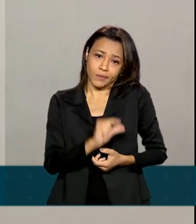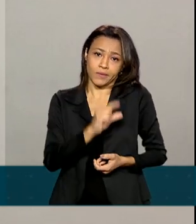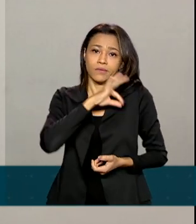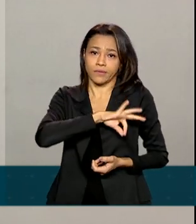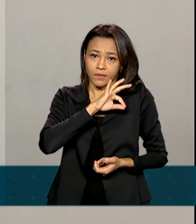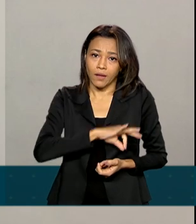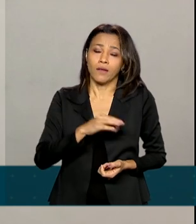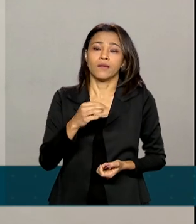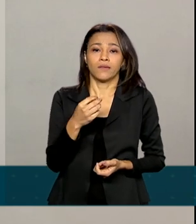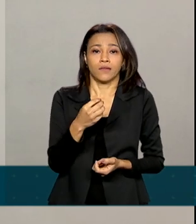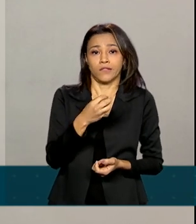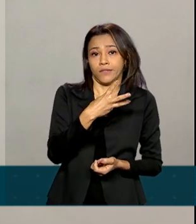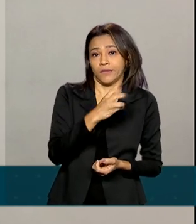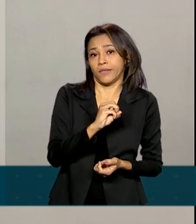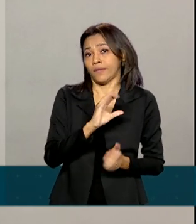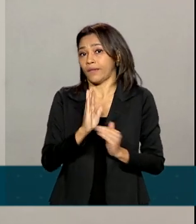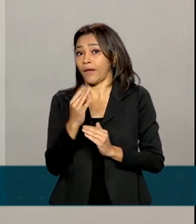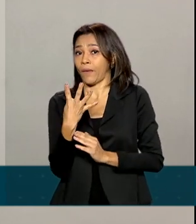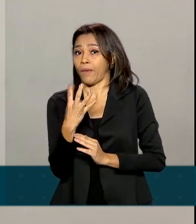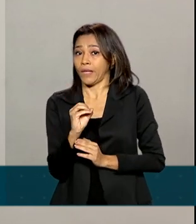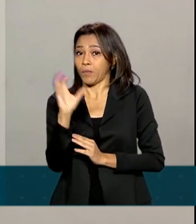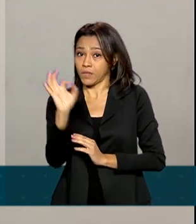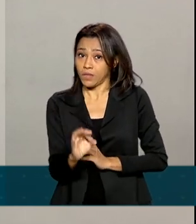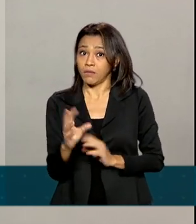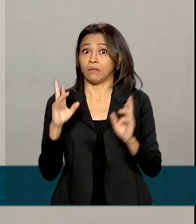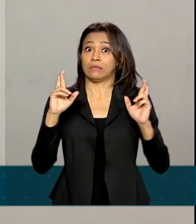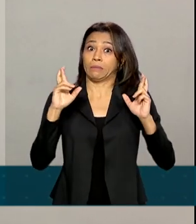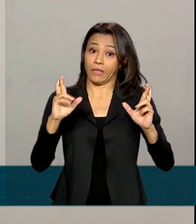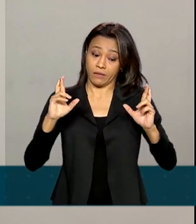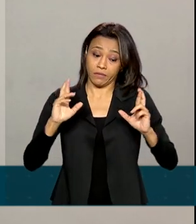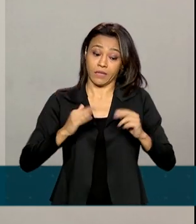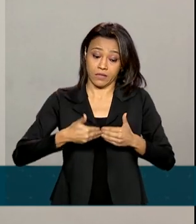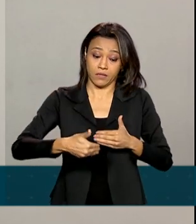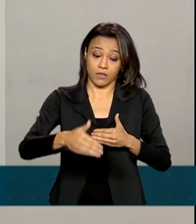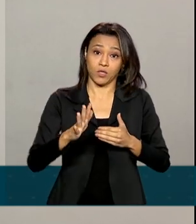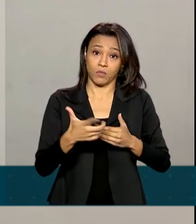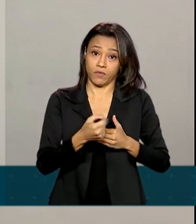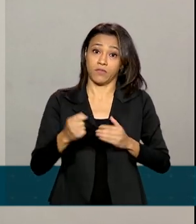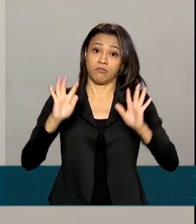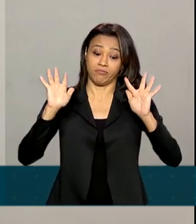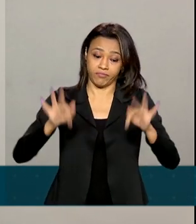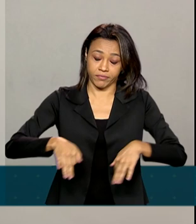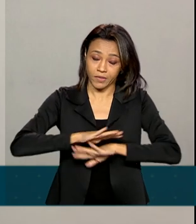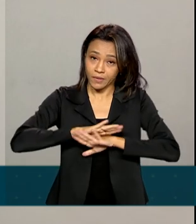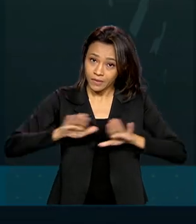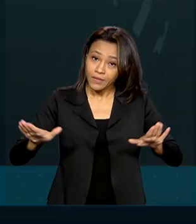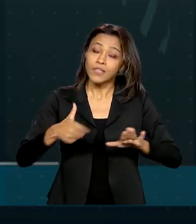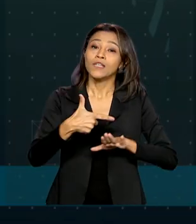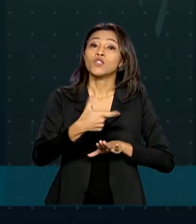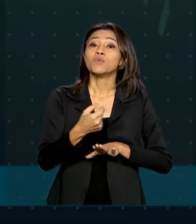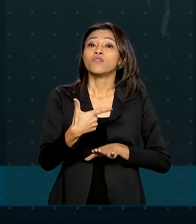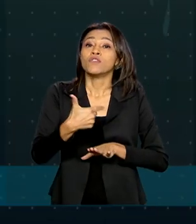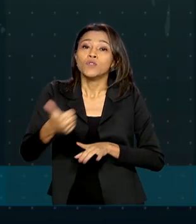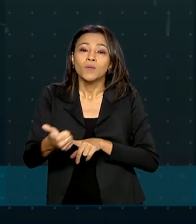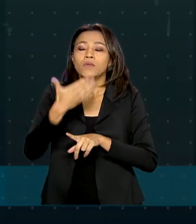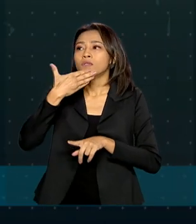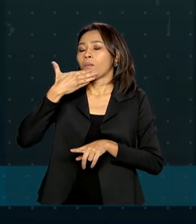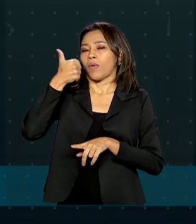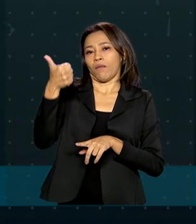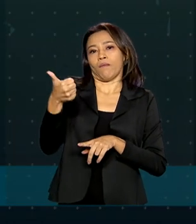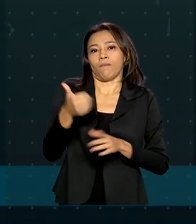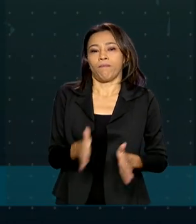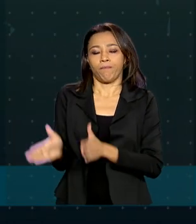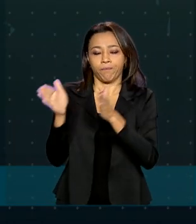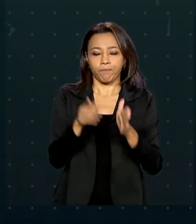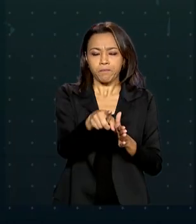Eu espero que 2020 acabe bem e que 2021 seja muito melhor. A pesquisa aponta